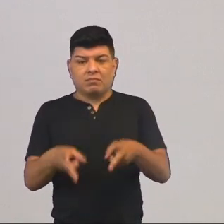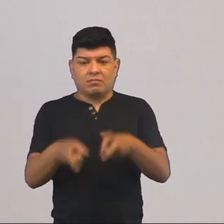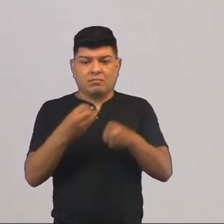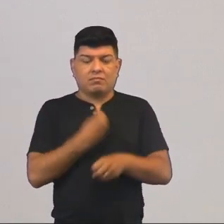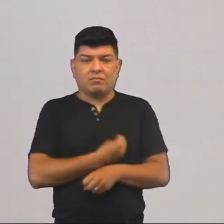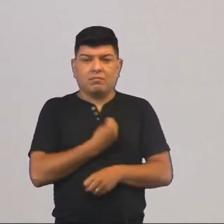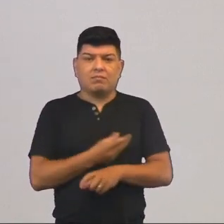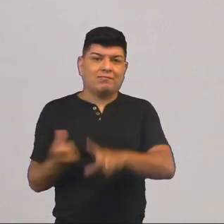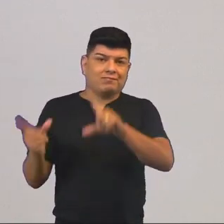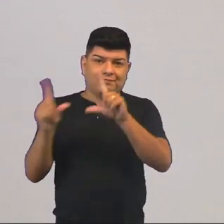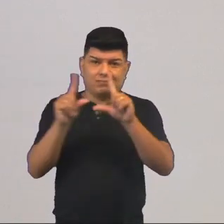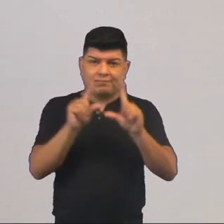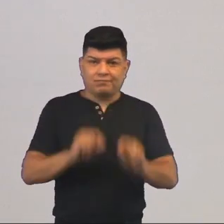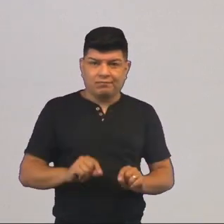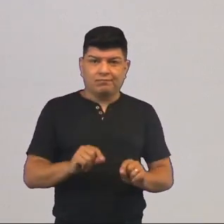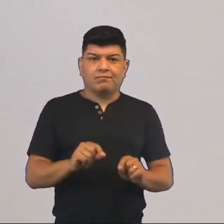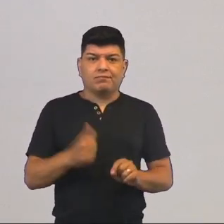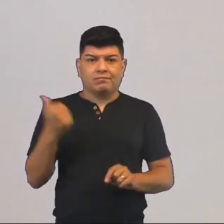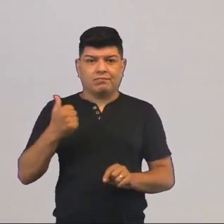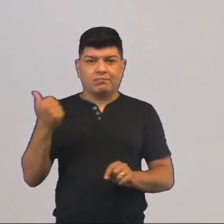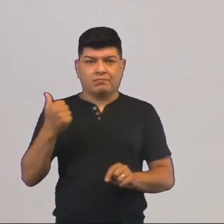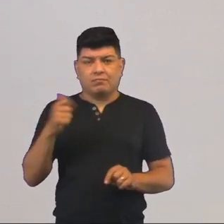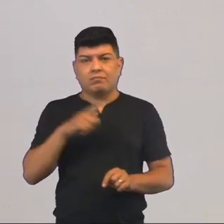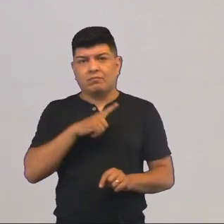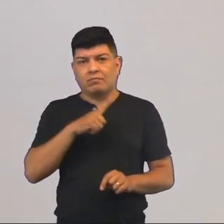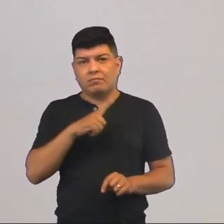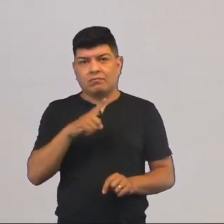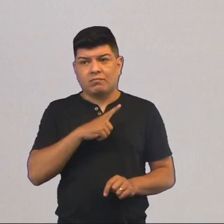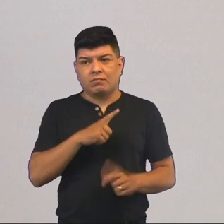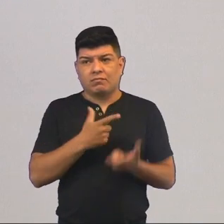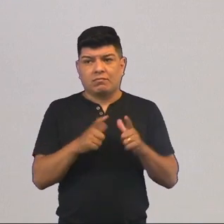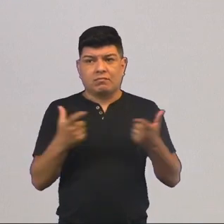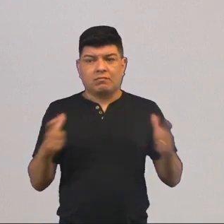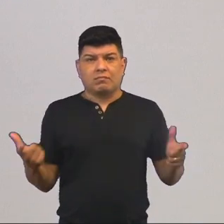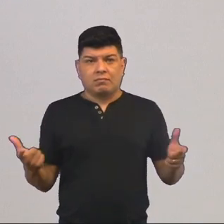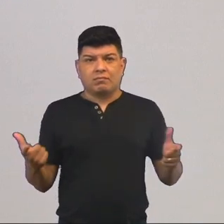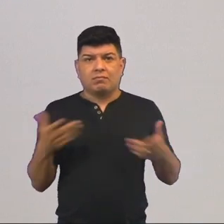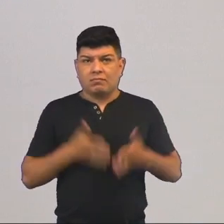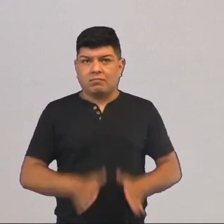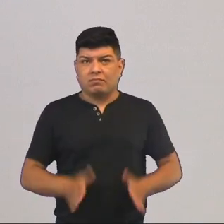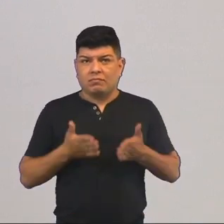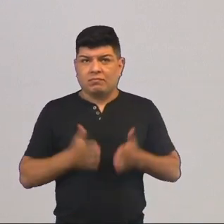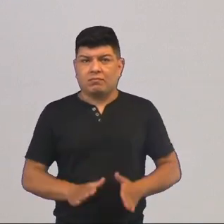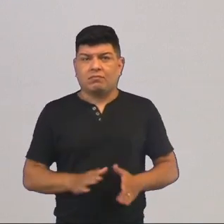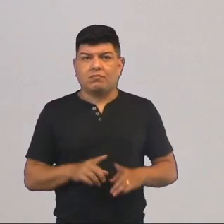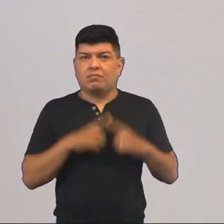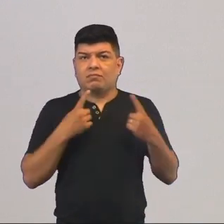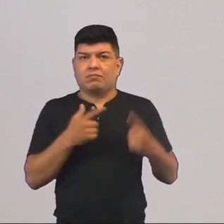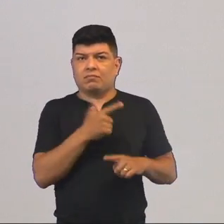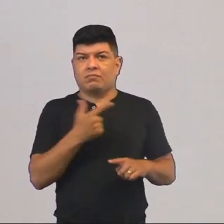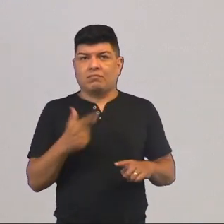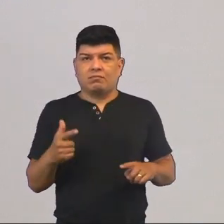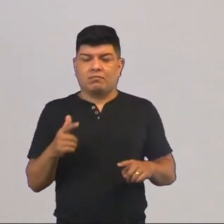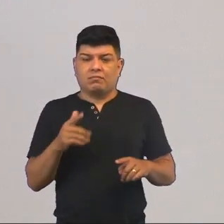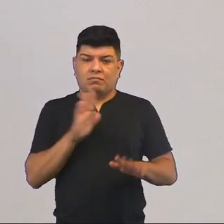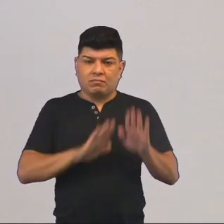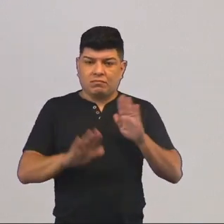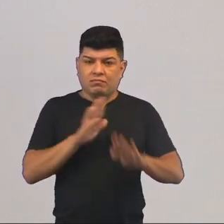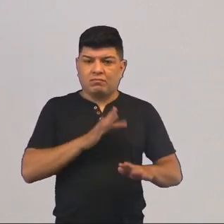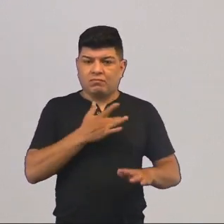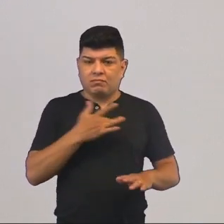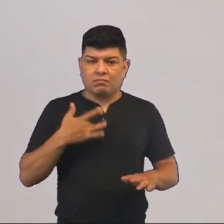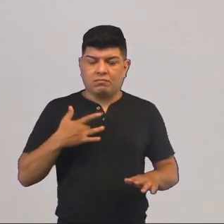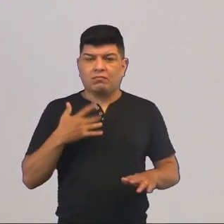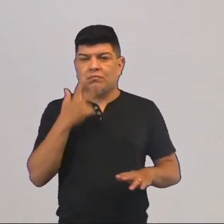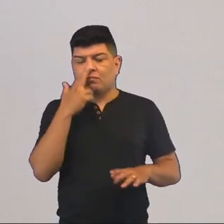expectativa de vida era baixa, que foi na primeira fase, porque era grande a taxa de natalidade, elevada, mas não havia saneamento básico, não